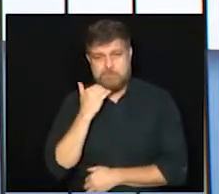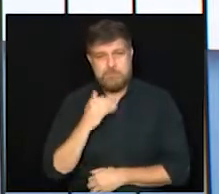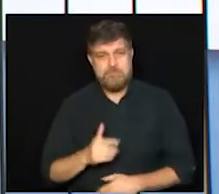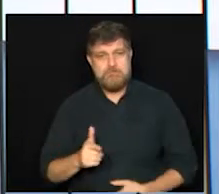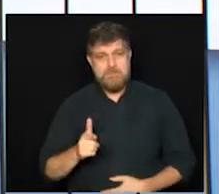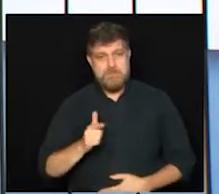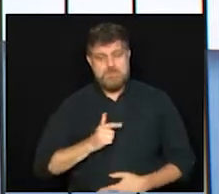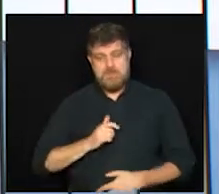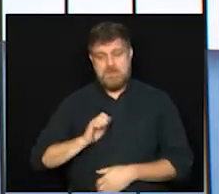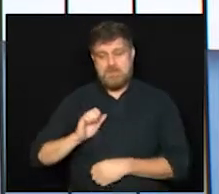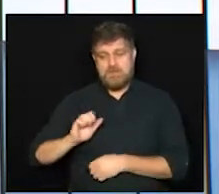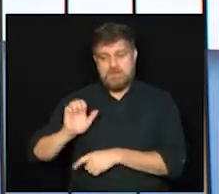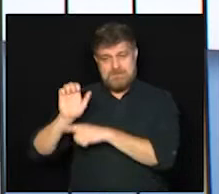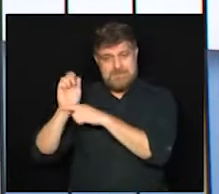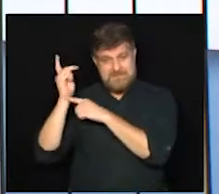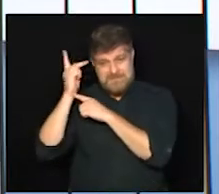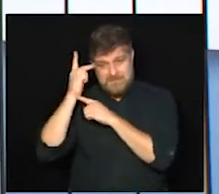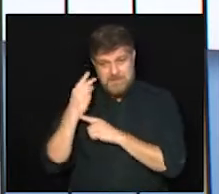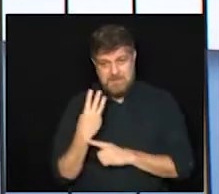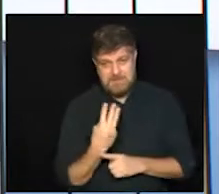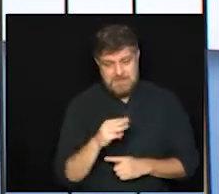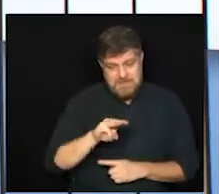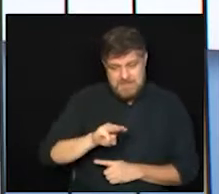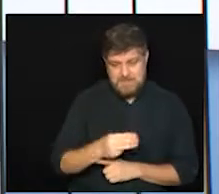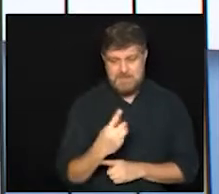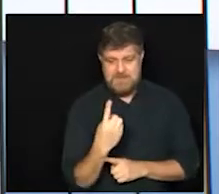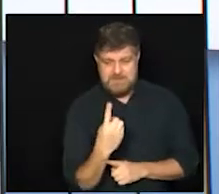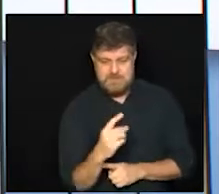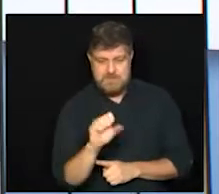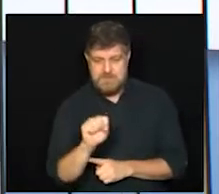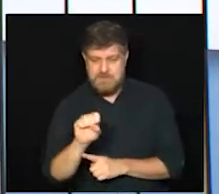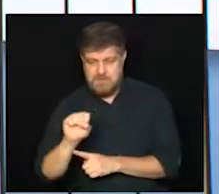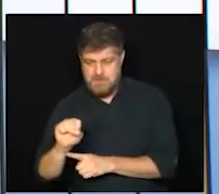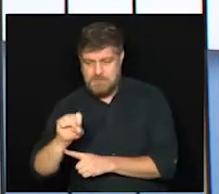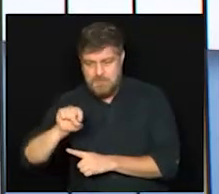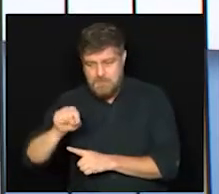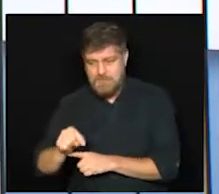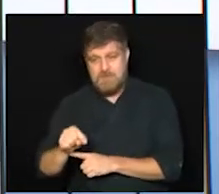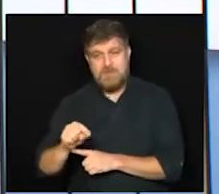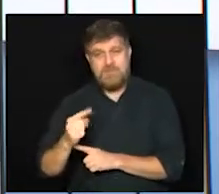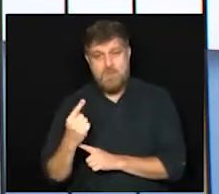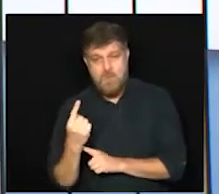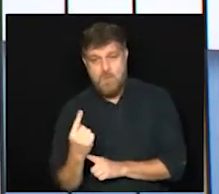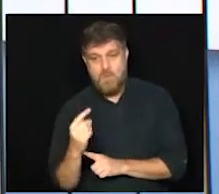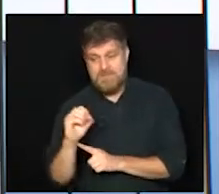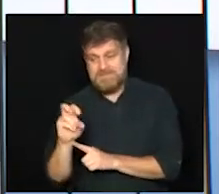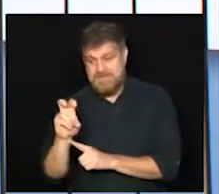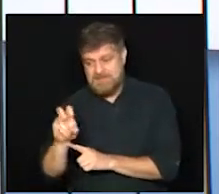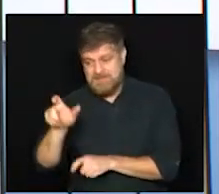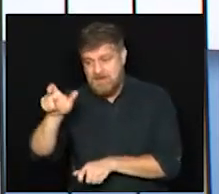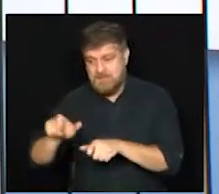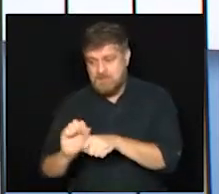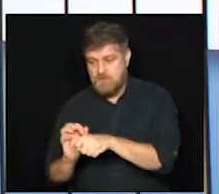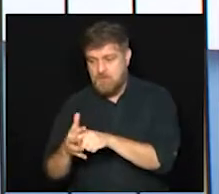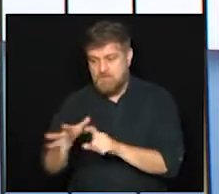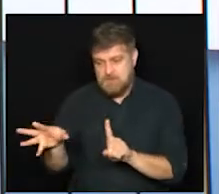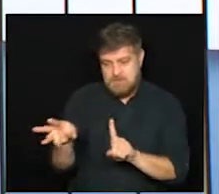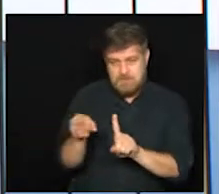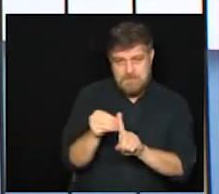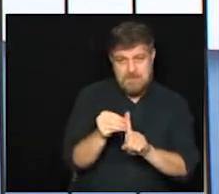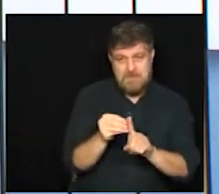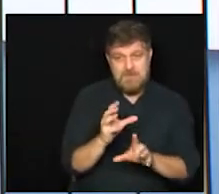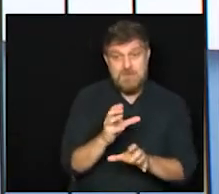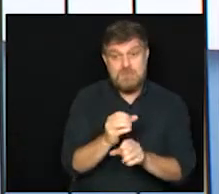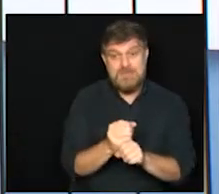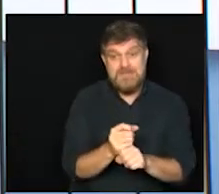No estado de São Paulo, são 3 milhões, 188 mil e 105 casos da Covid-19. Com